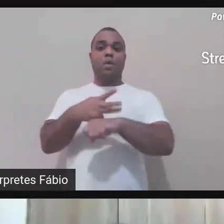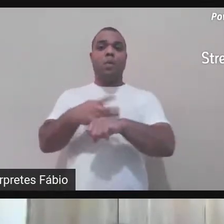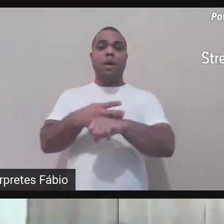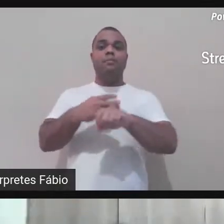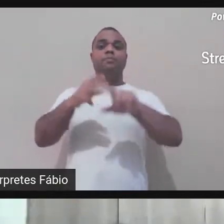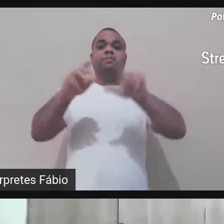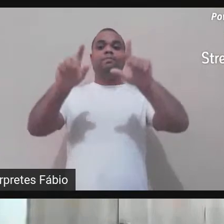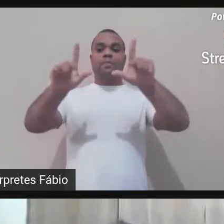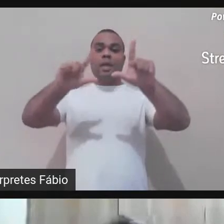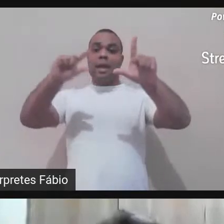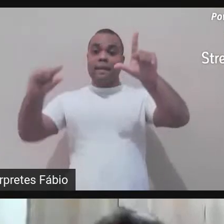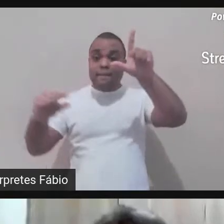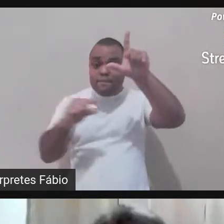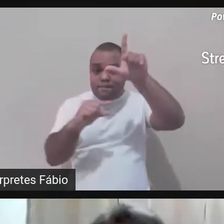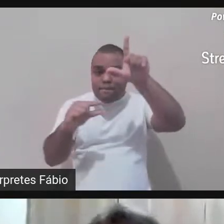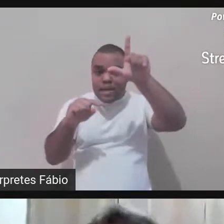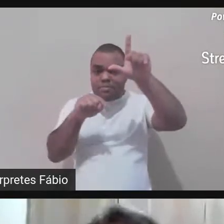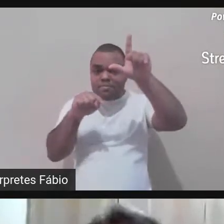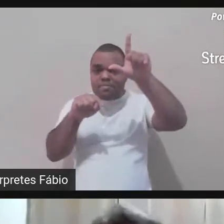a Miriam. Muito obrigada.